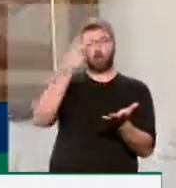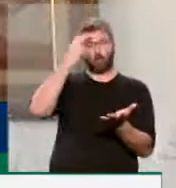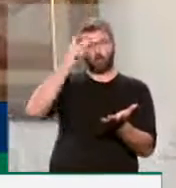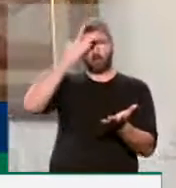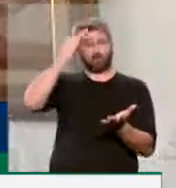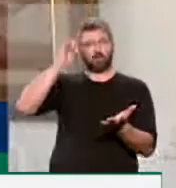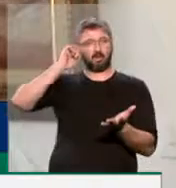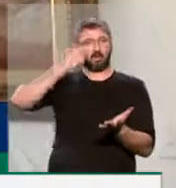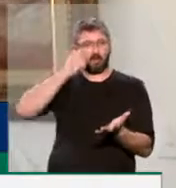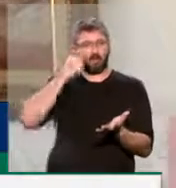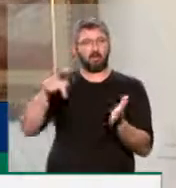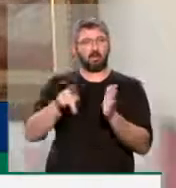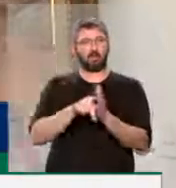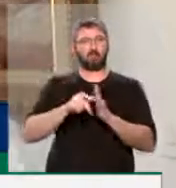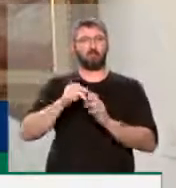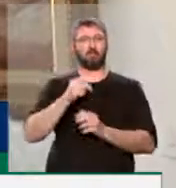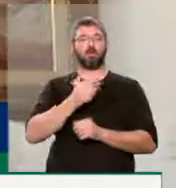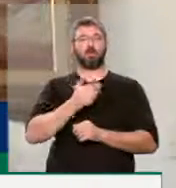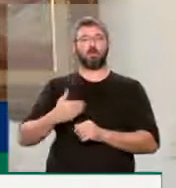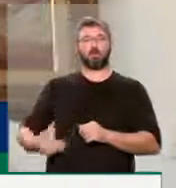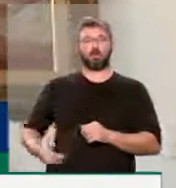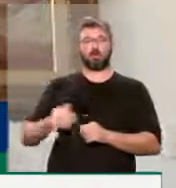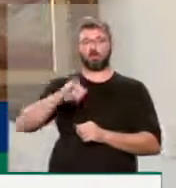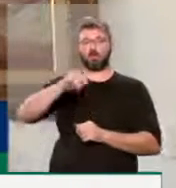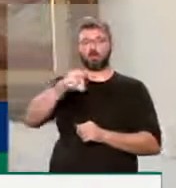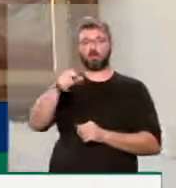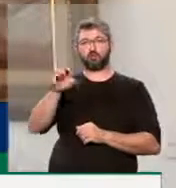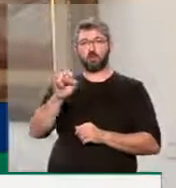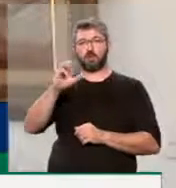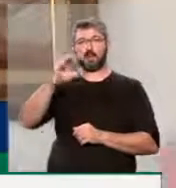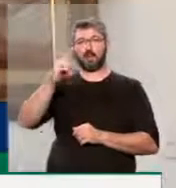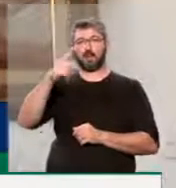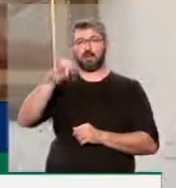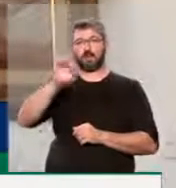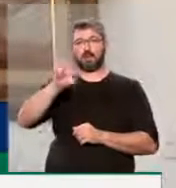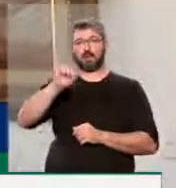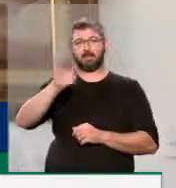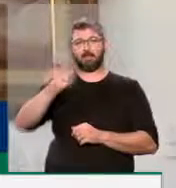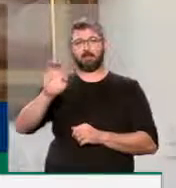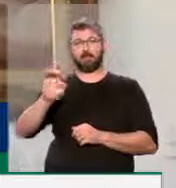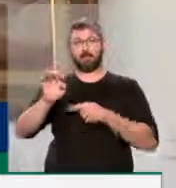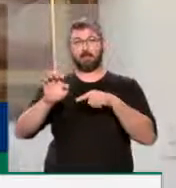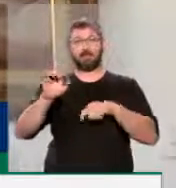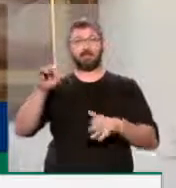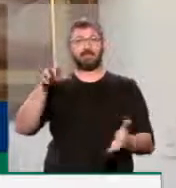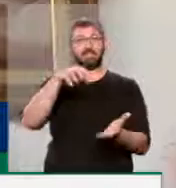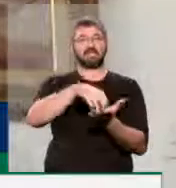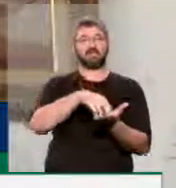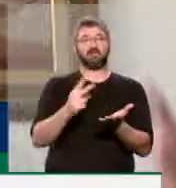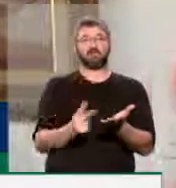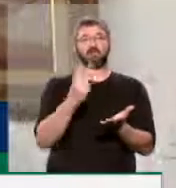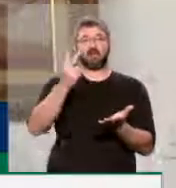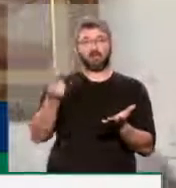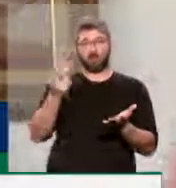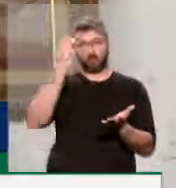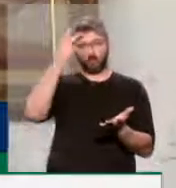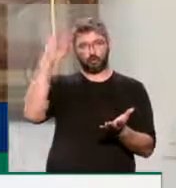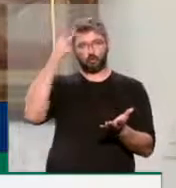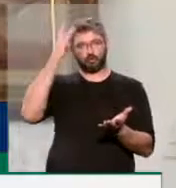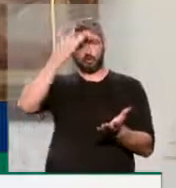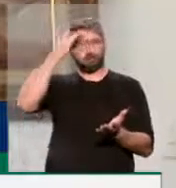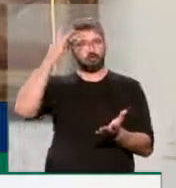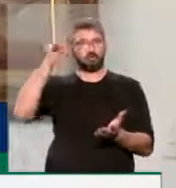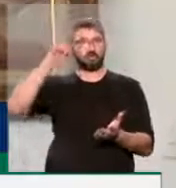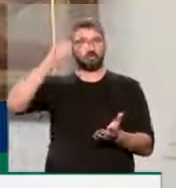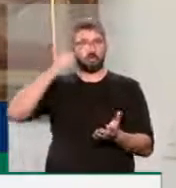foi construído no governo do PSB pelo então governador João Alberto Capiberib, talvez o primeiro centro de valorização da cultura e da história da